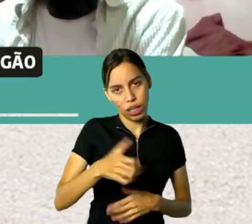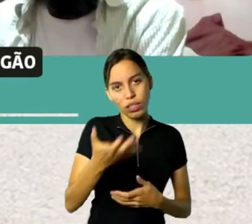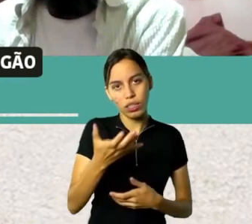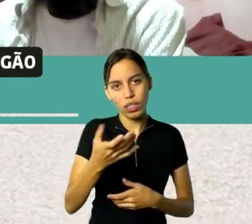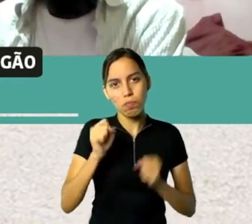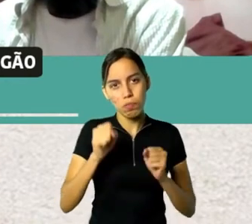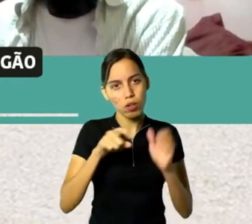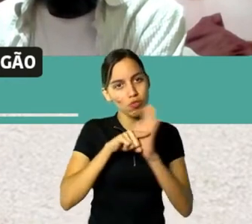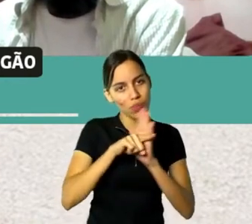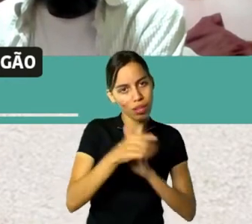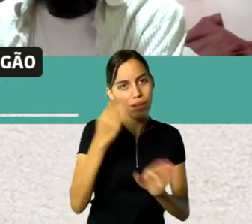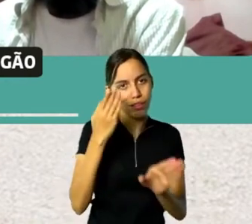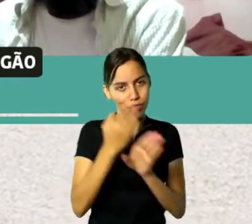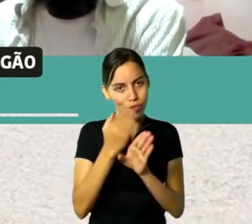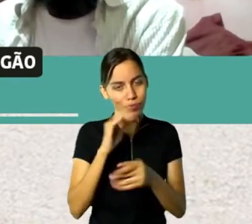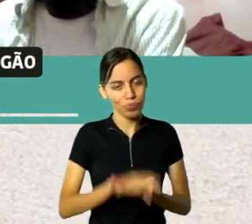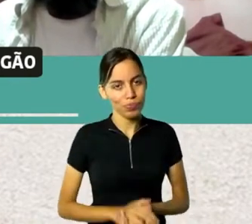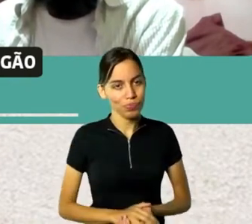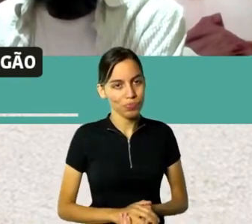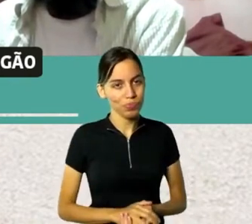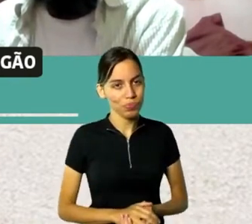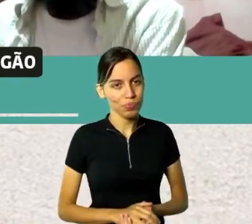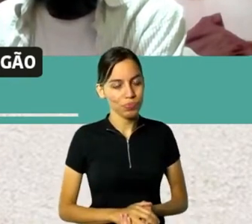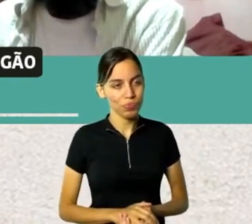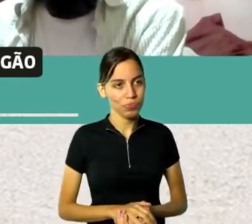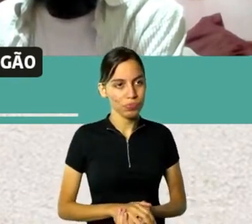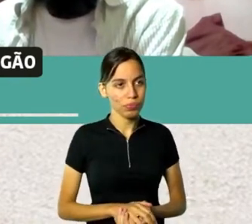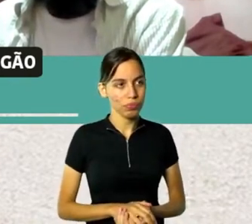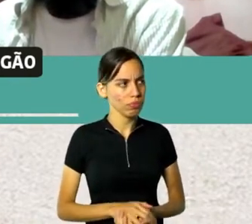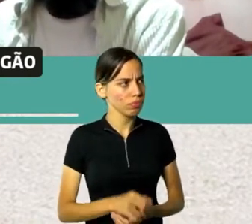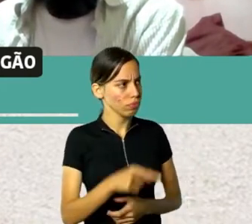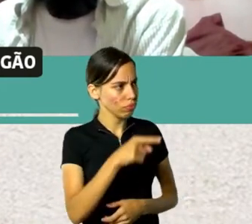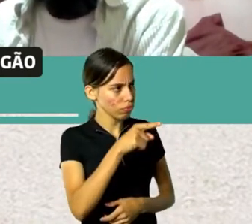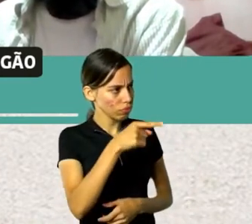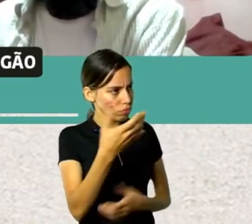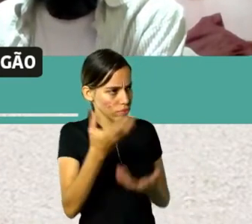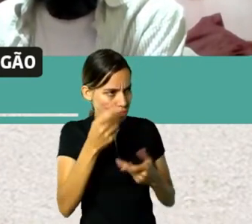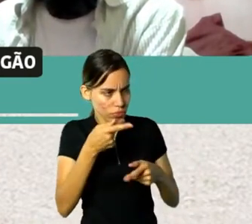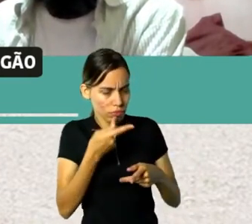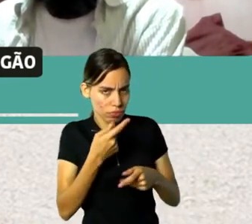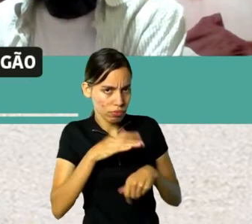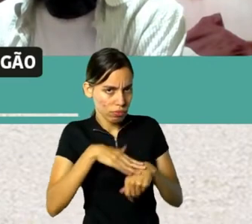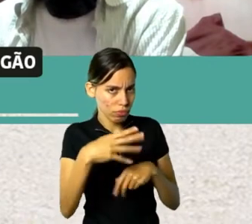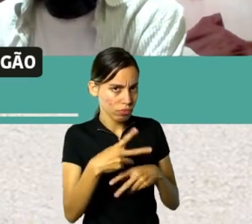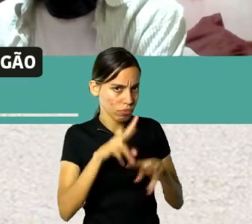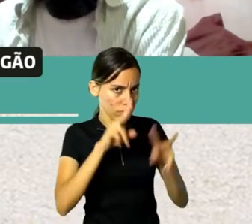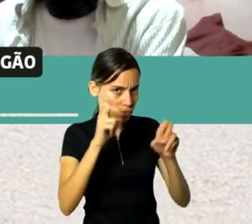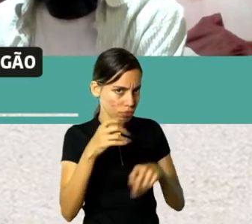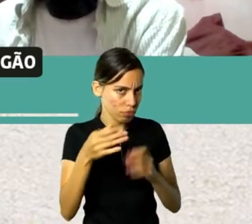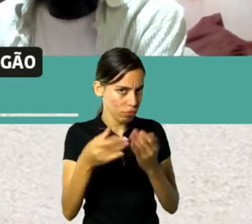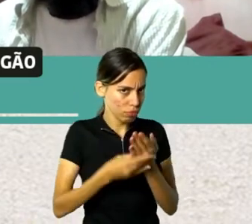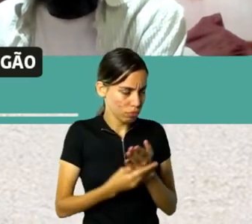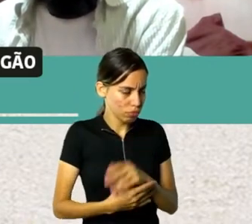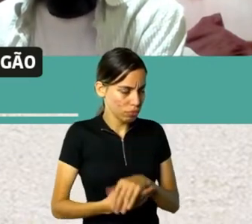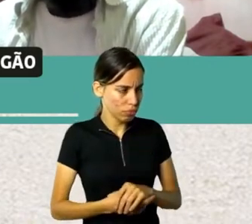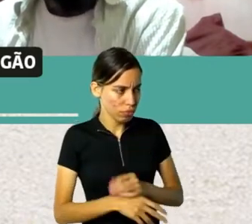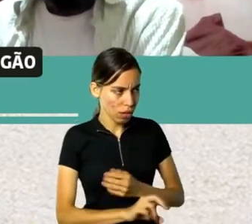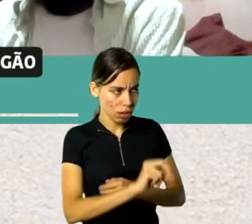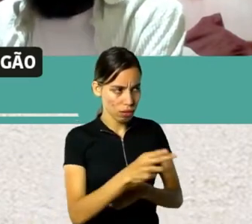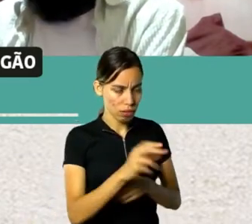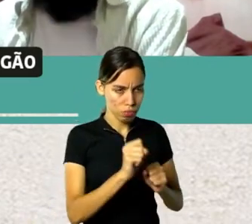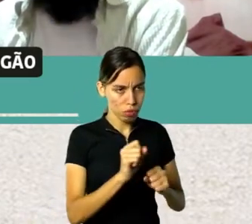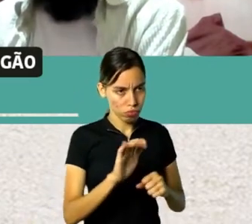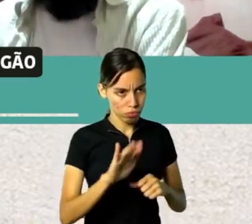disso, você quer falar mais a respeito desse livro, ou a gente pode seguir aqui com a sua biografia?